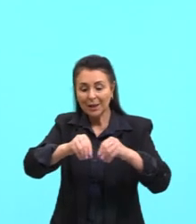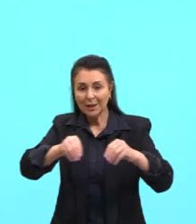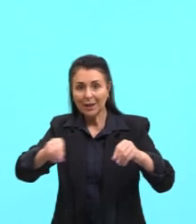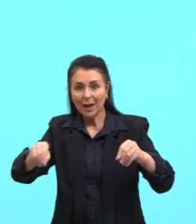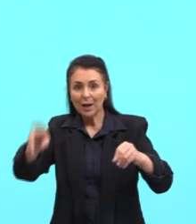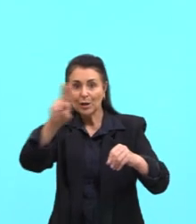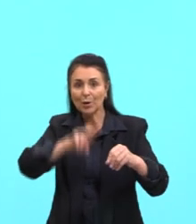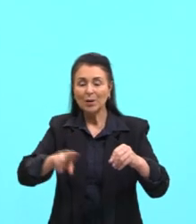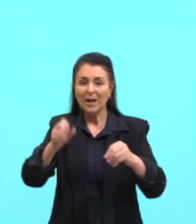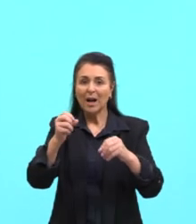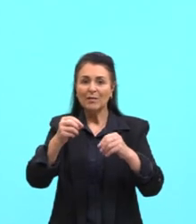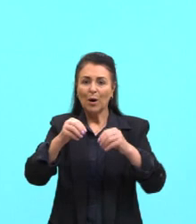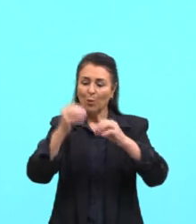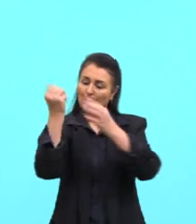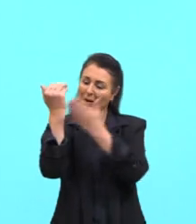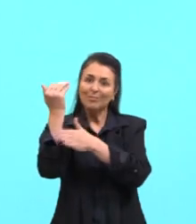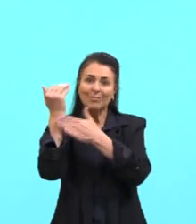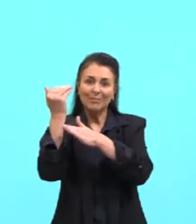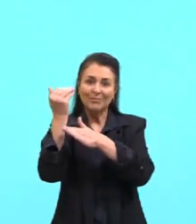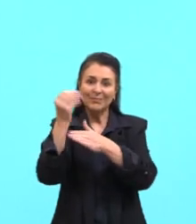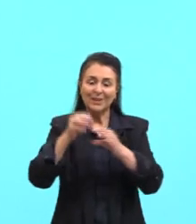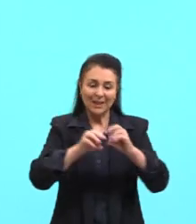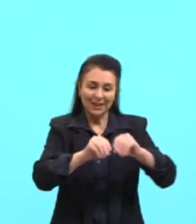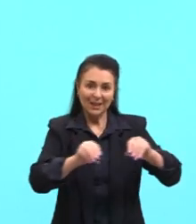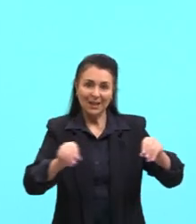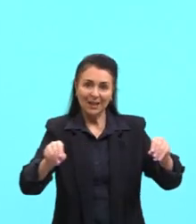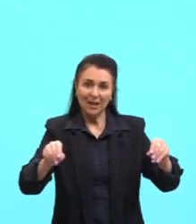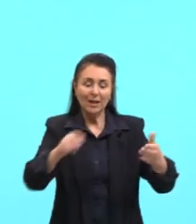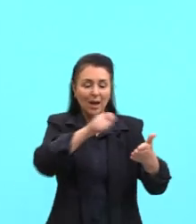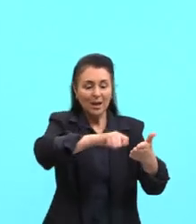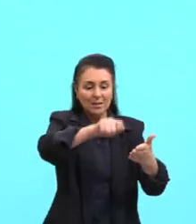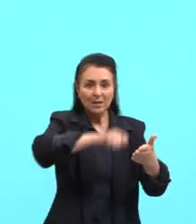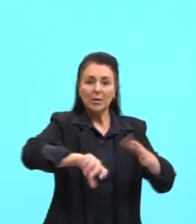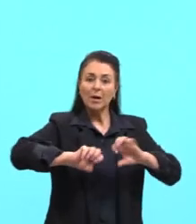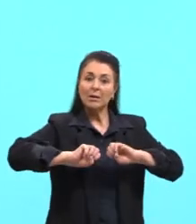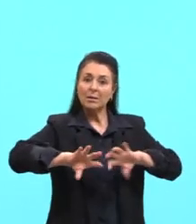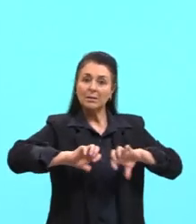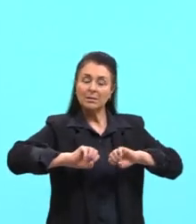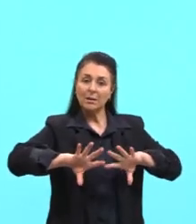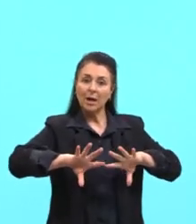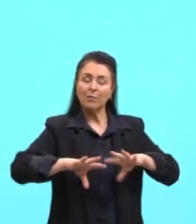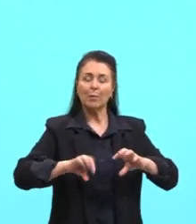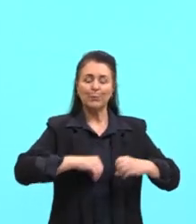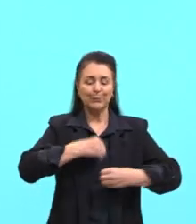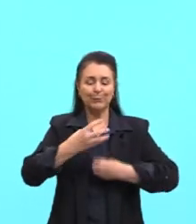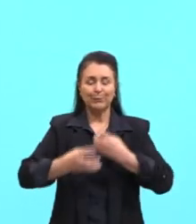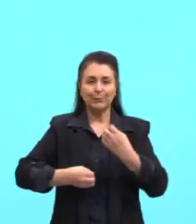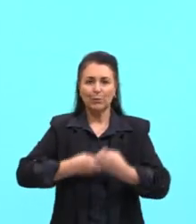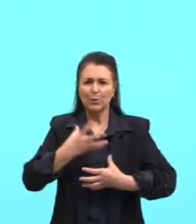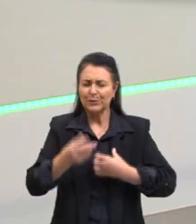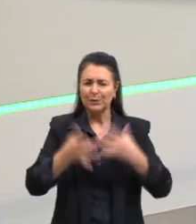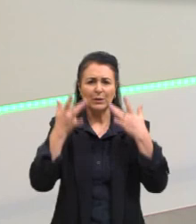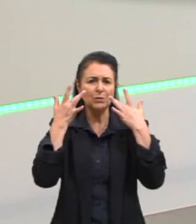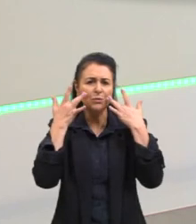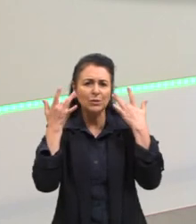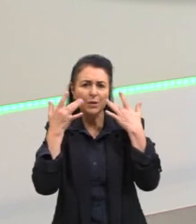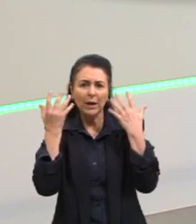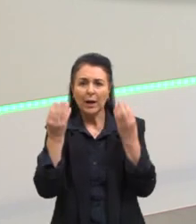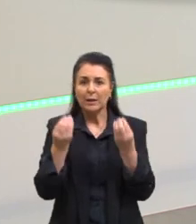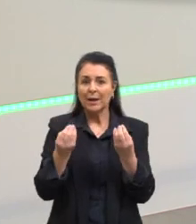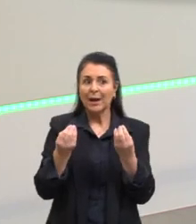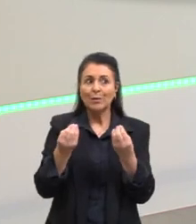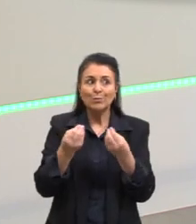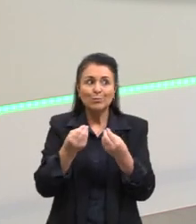uma vareta na areia. E assim ele ensinava poesia, ensinava teatro como um recurso